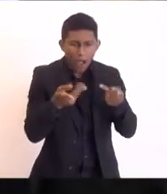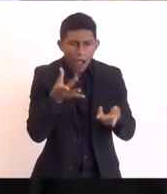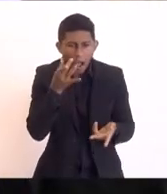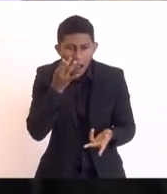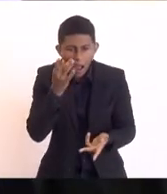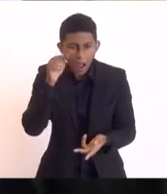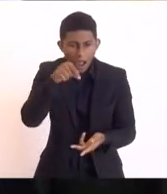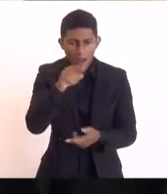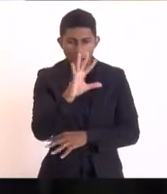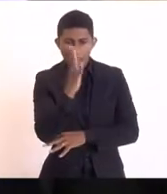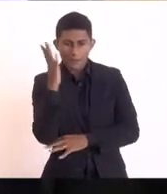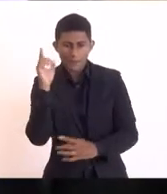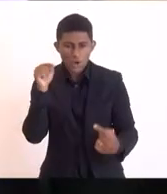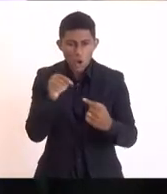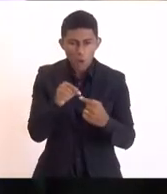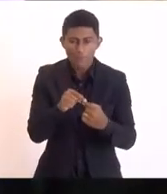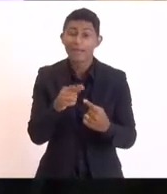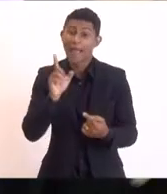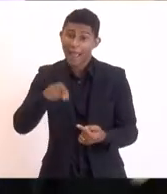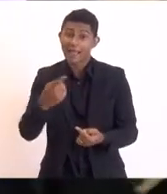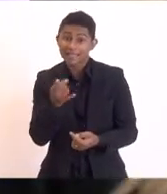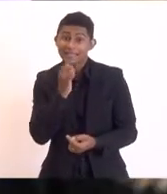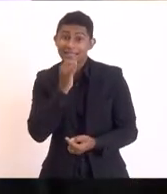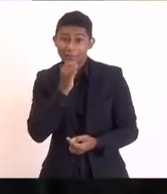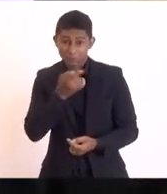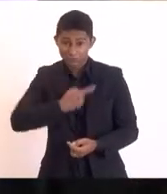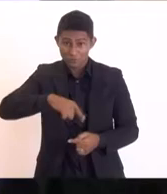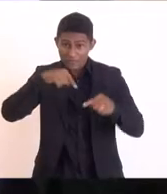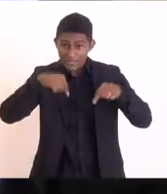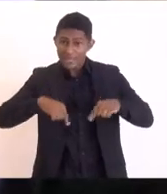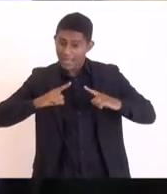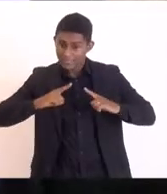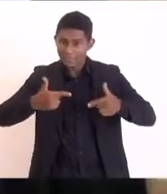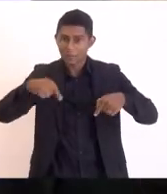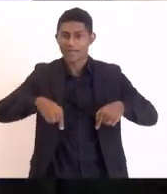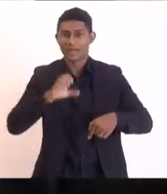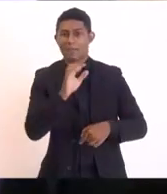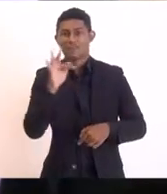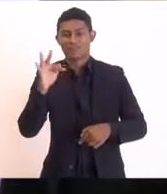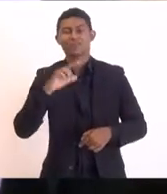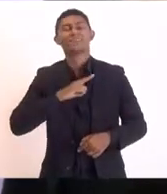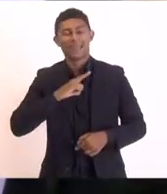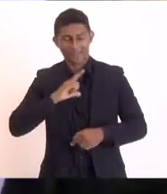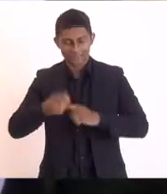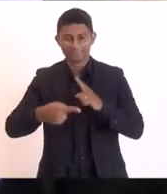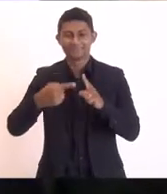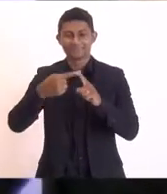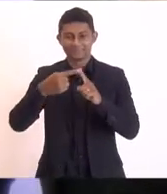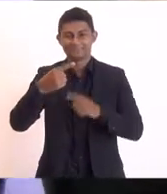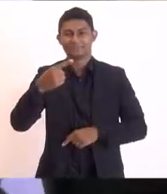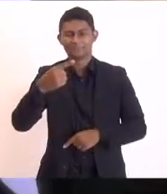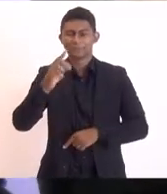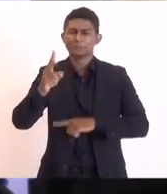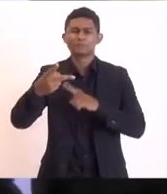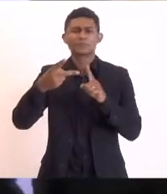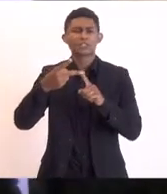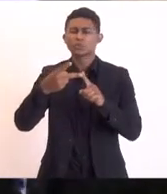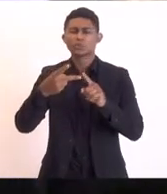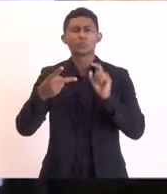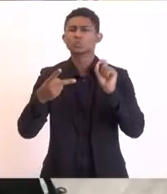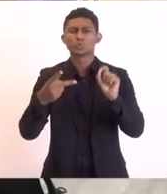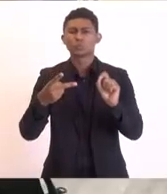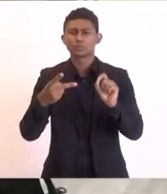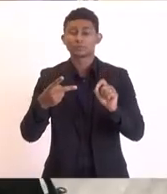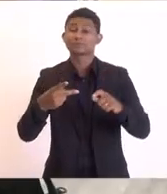daquilo que a UEMF está fazendo aqui em Cabo Frio por exemplo o segundo ponto e aí Andrei vamos